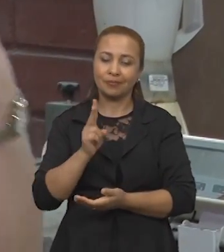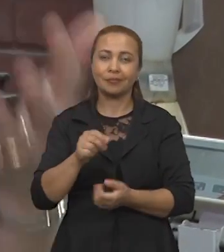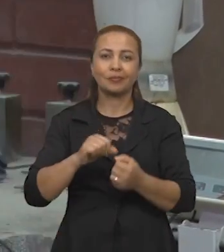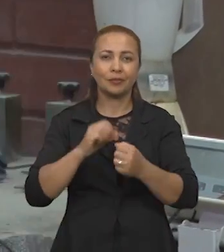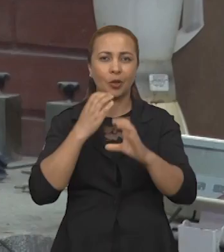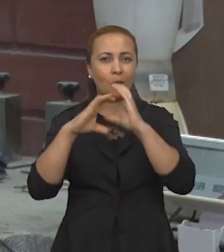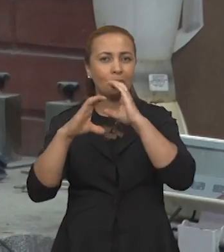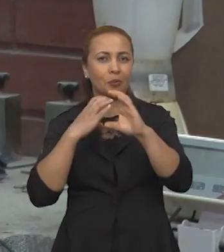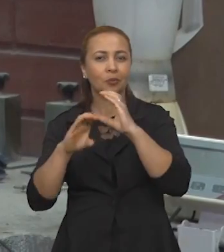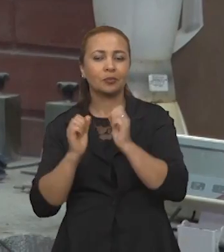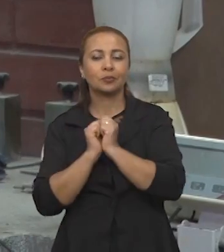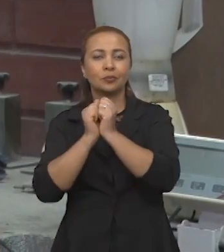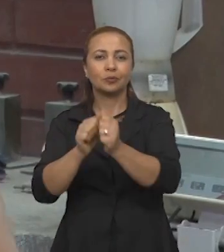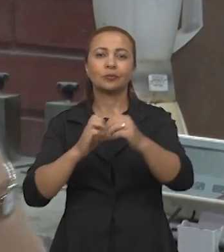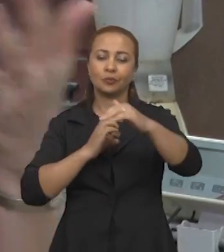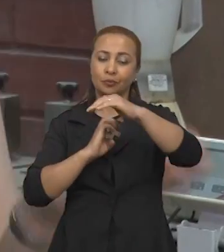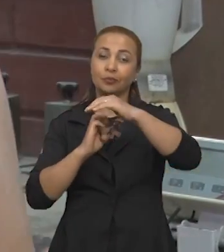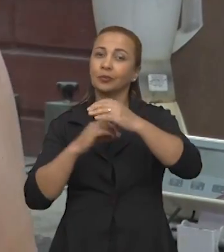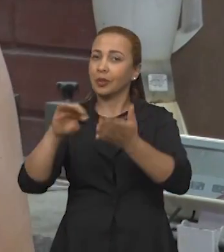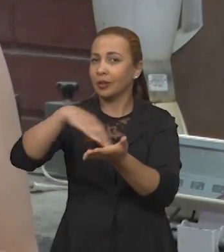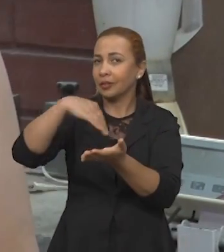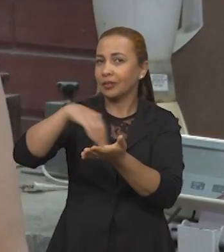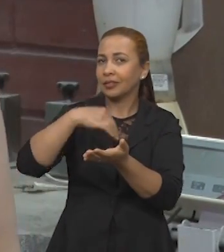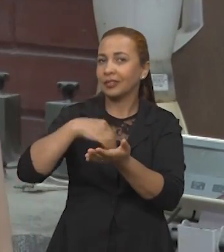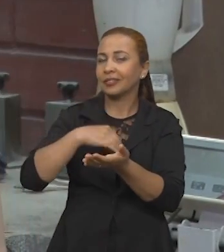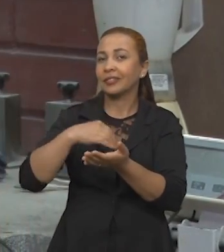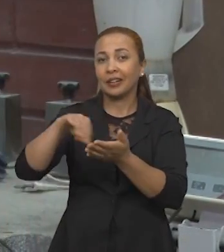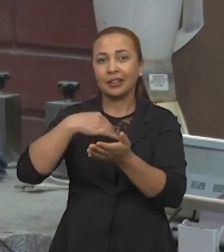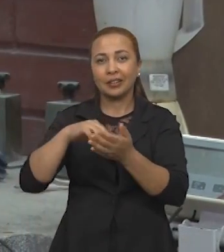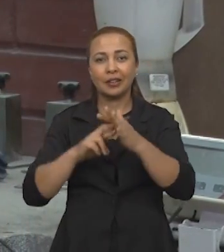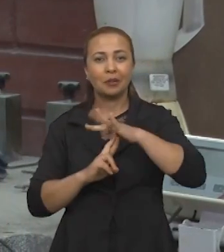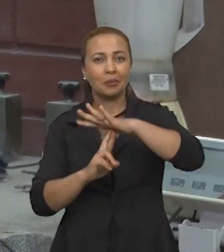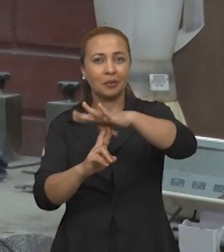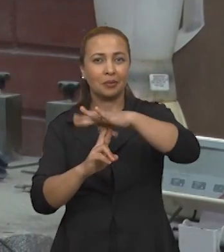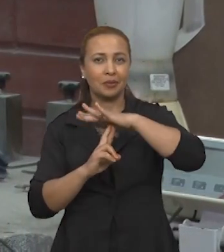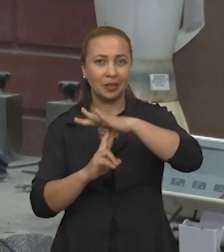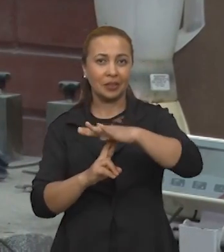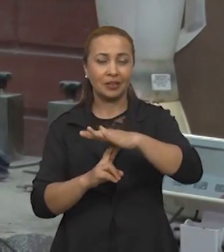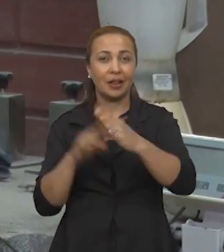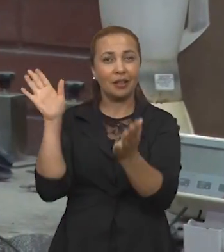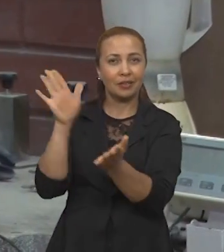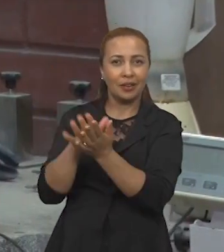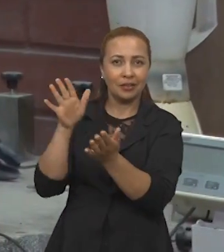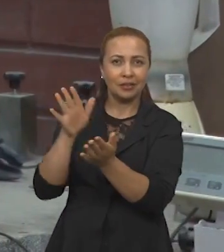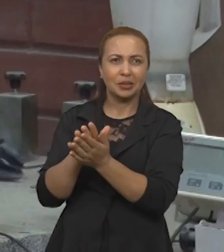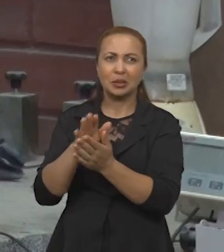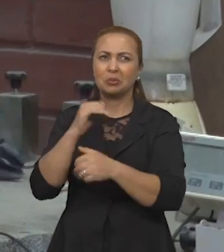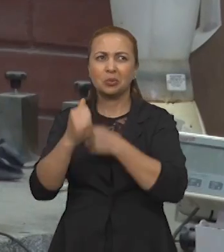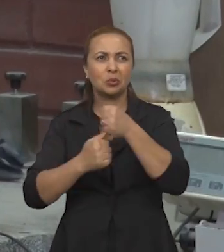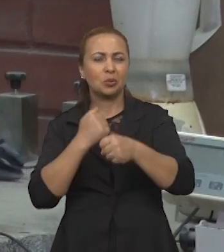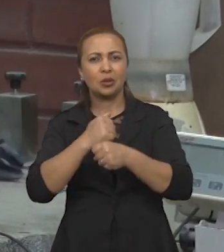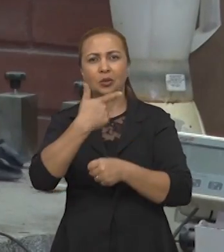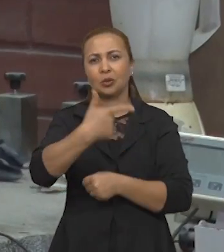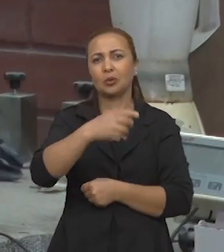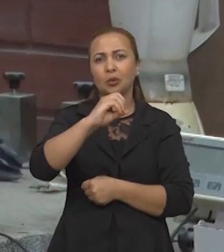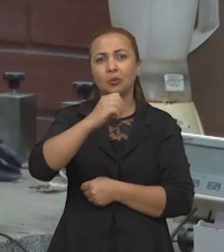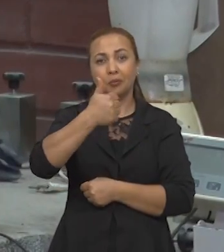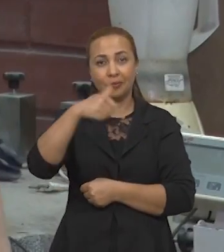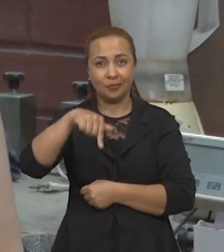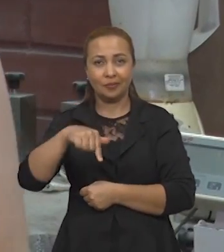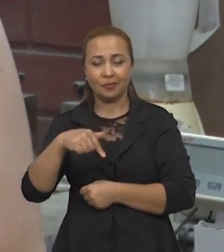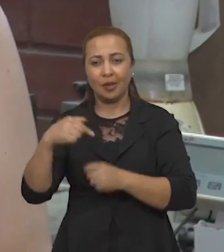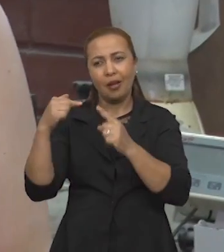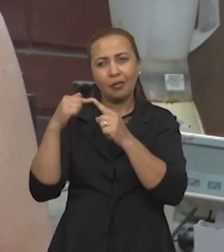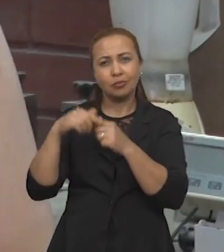estar em comunicação, por exemplo, com as secretarias. E a Secretaria do Meio Ambiente e Sustentabilidade de Recife, na época, em 2017,